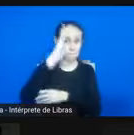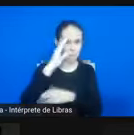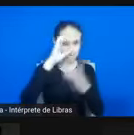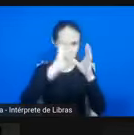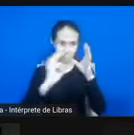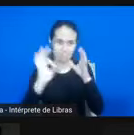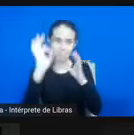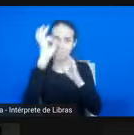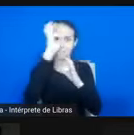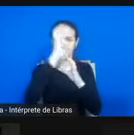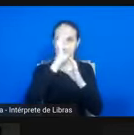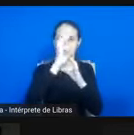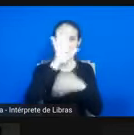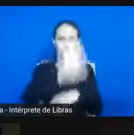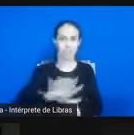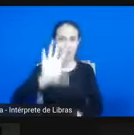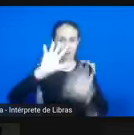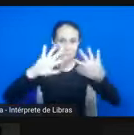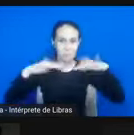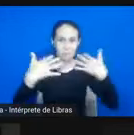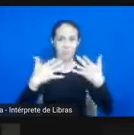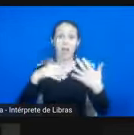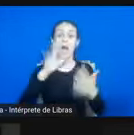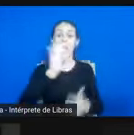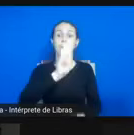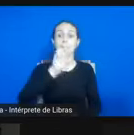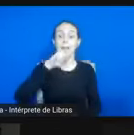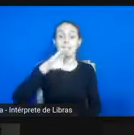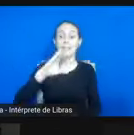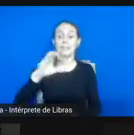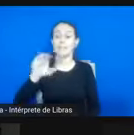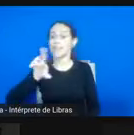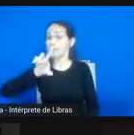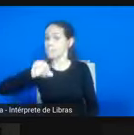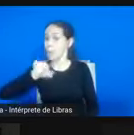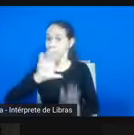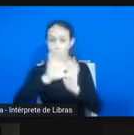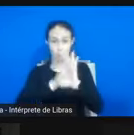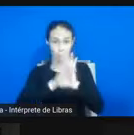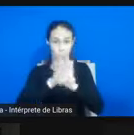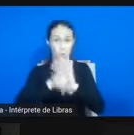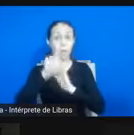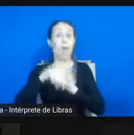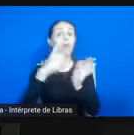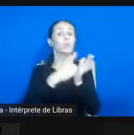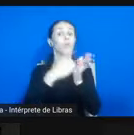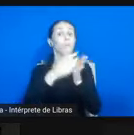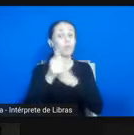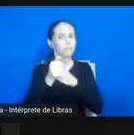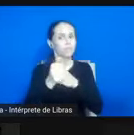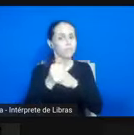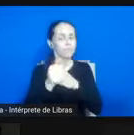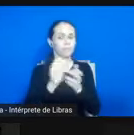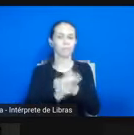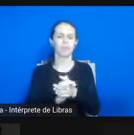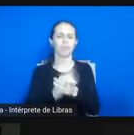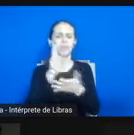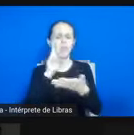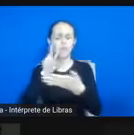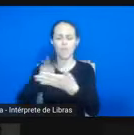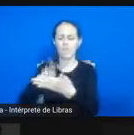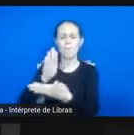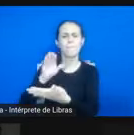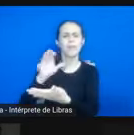currículo, tá? É documento orientador. Mas eu fui lá brincar de olhar onde eu poderia usar as fontes do livro.